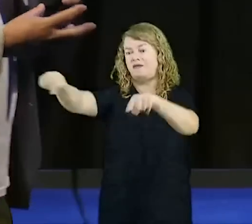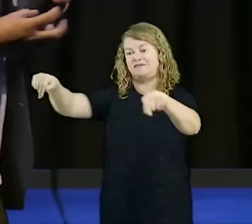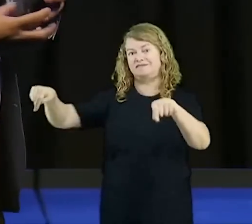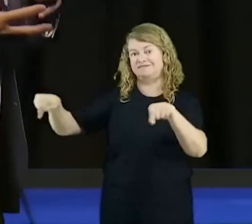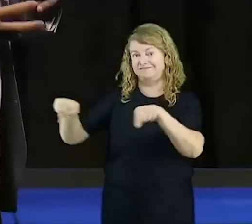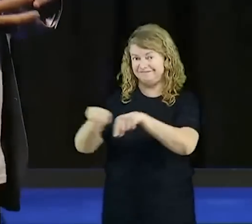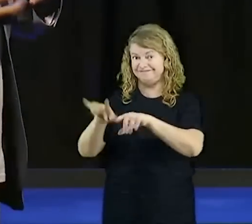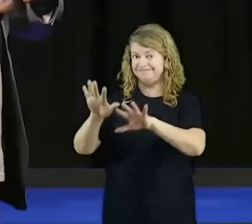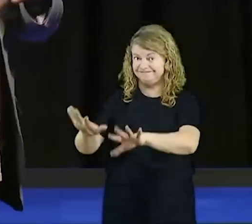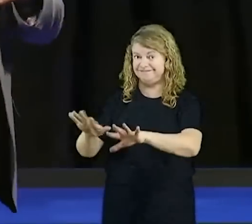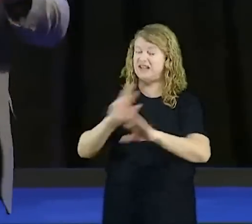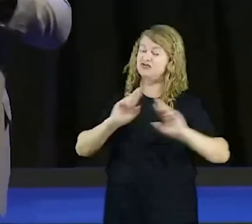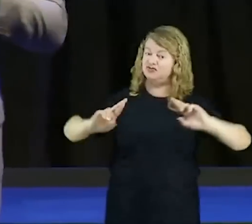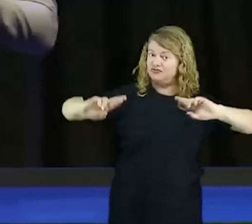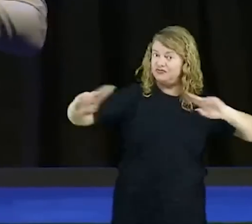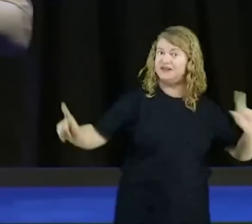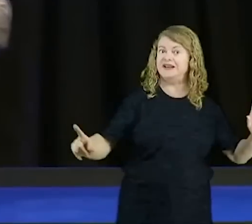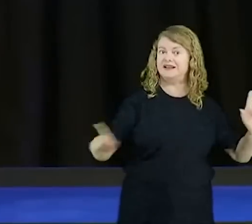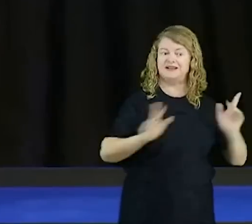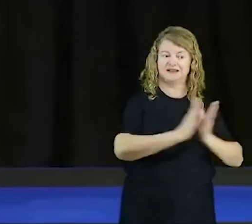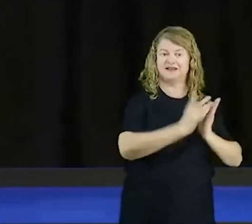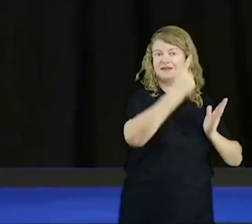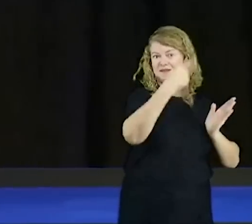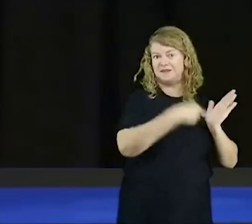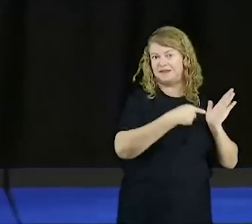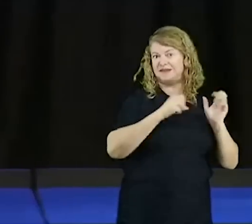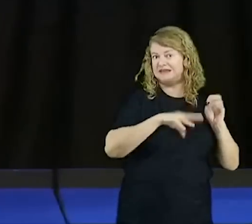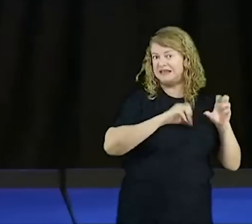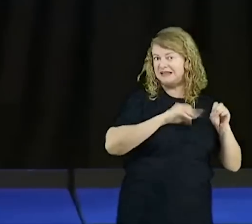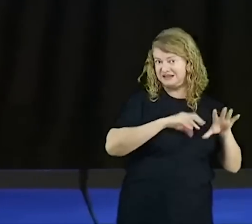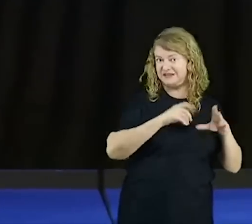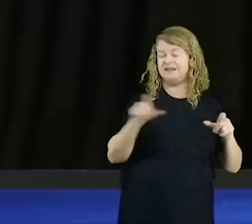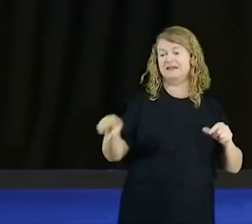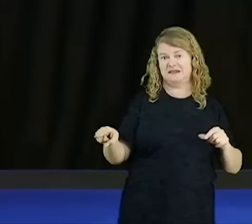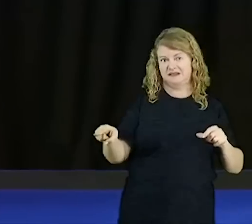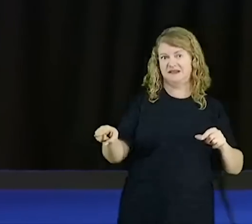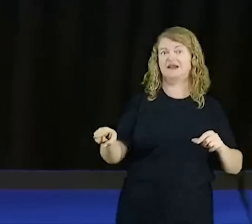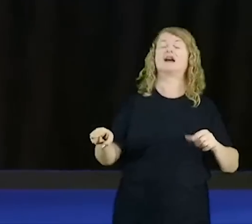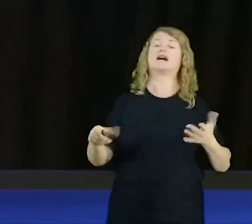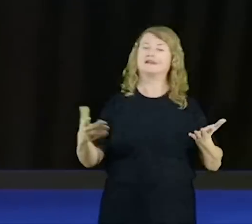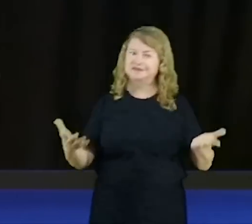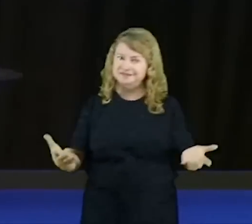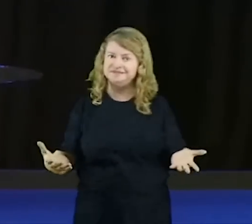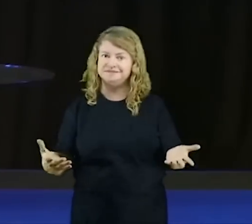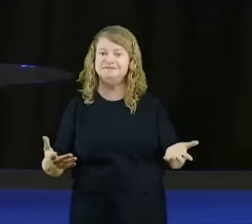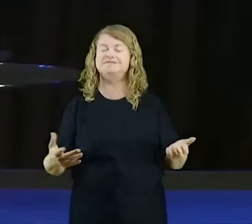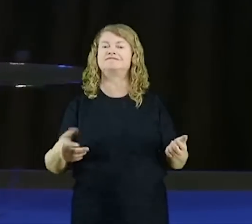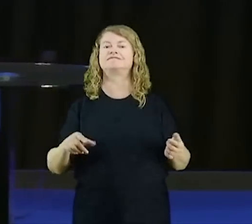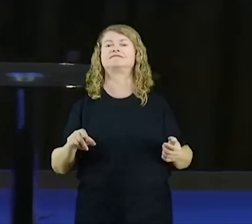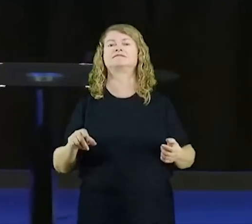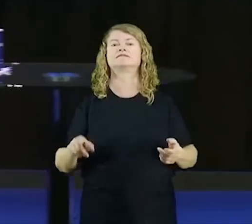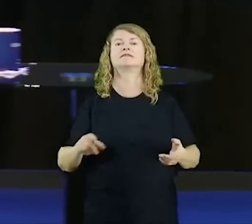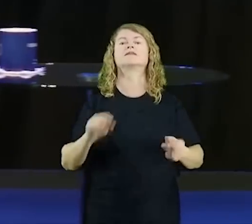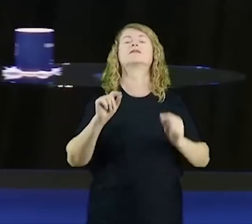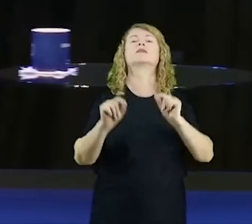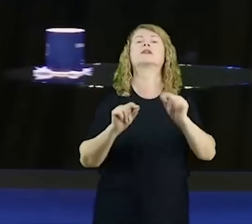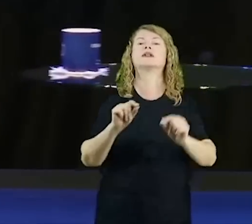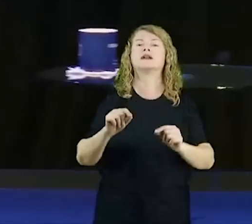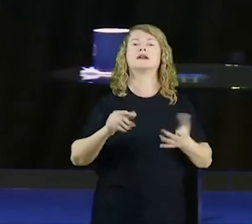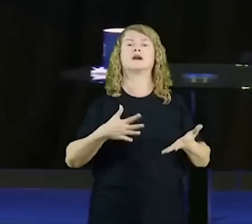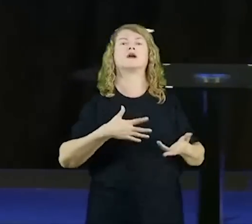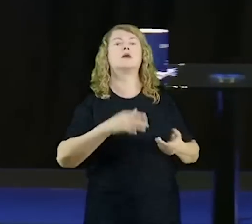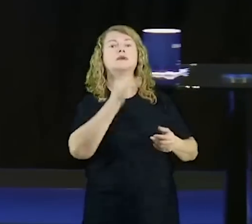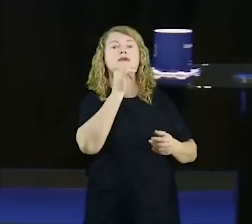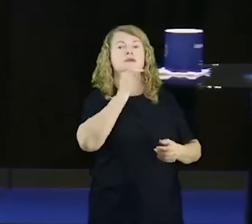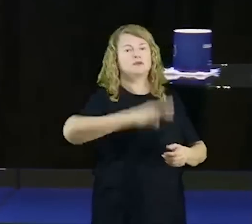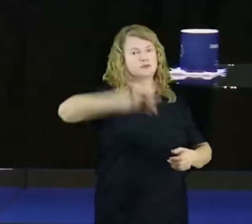uma das maneiras de você citar o Espírito Santo, exemplificar, através do vento. João